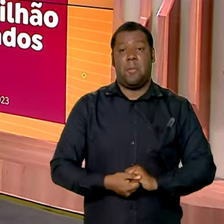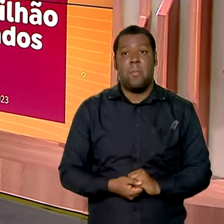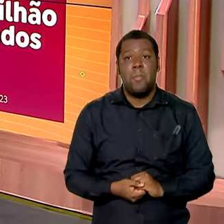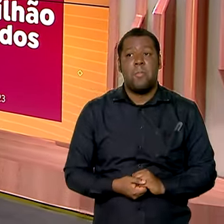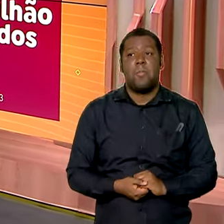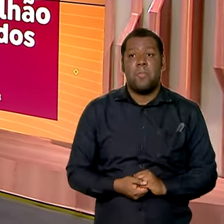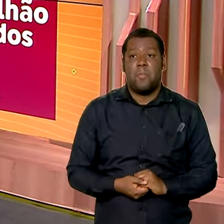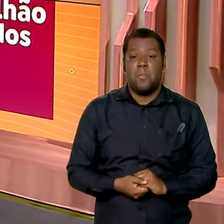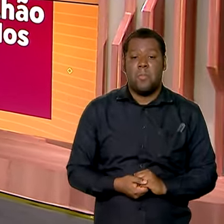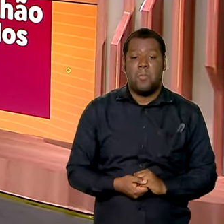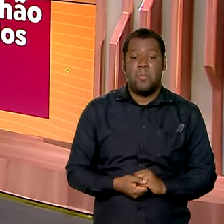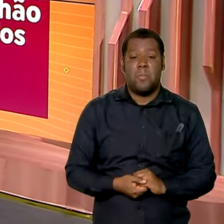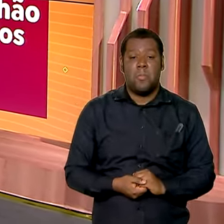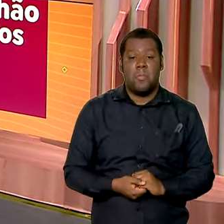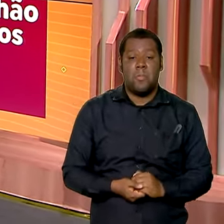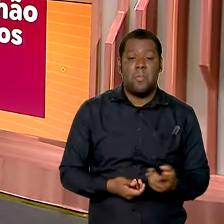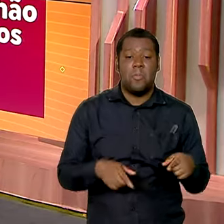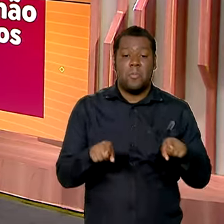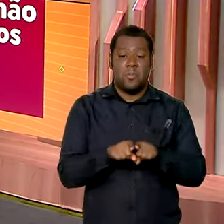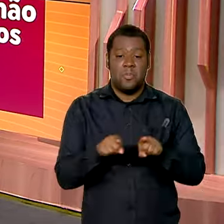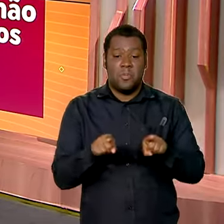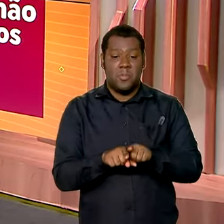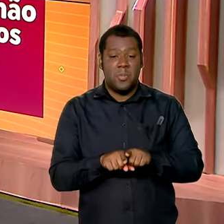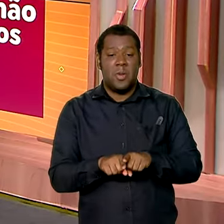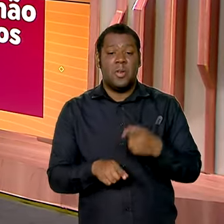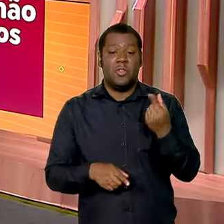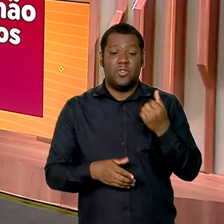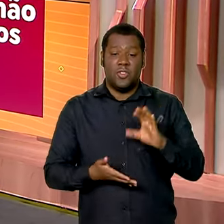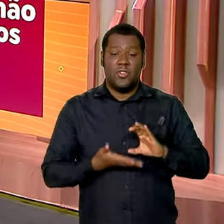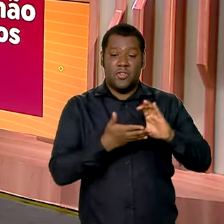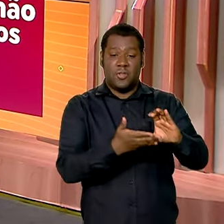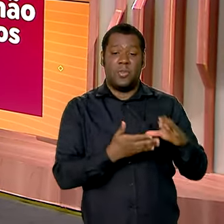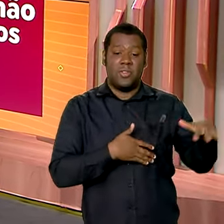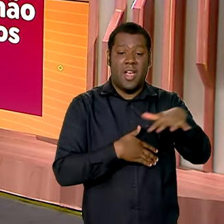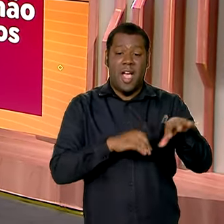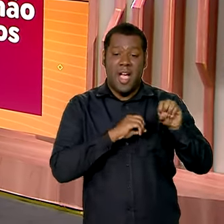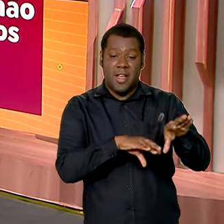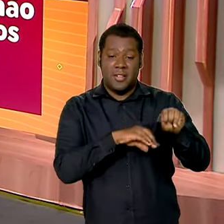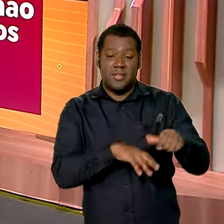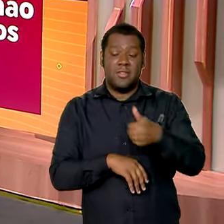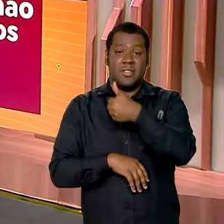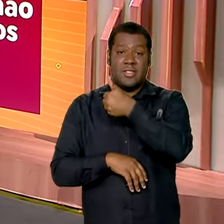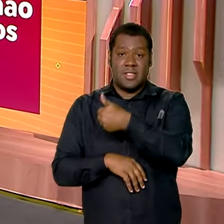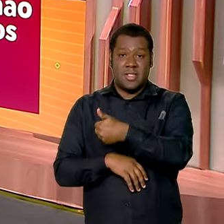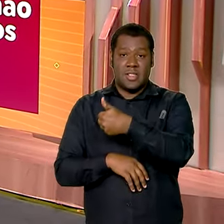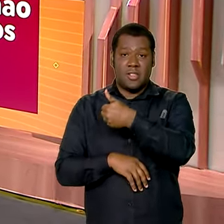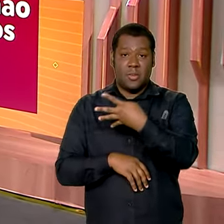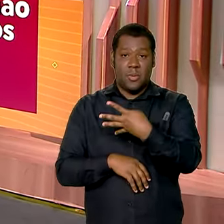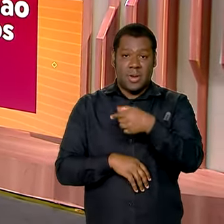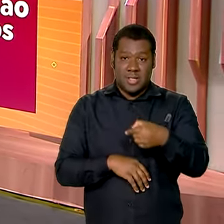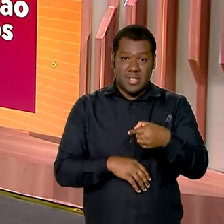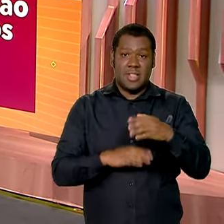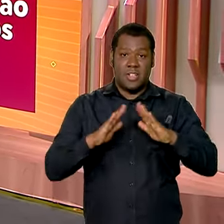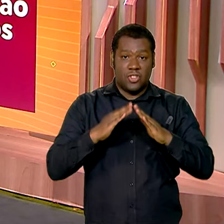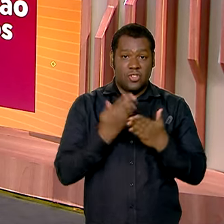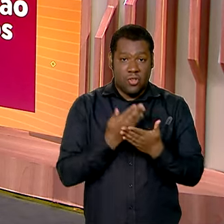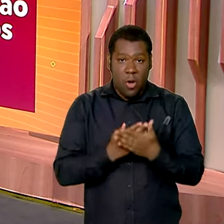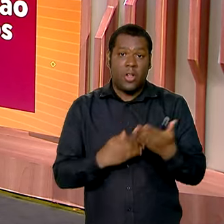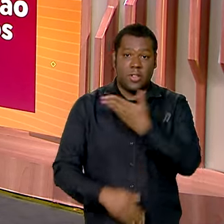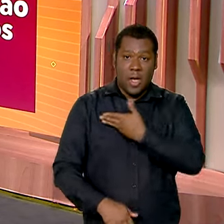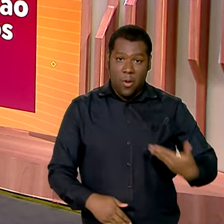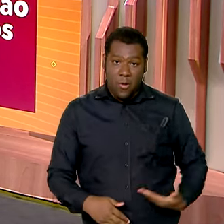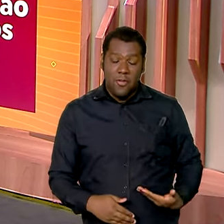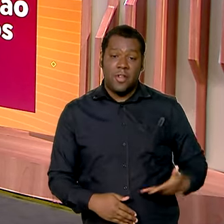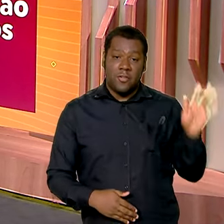reais. E teve também um aporte aí na área de educação, 147 escolas receberam recursos